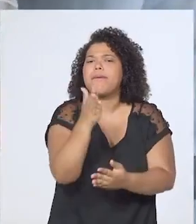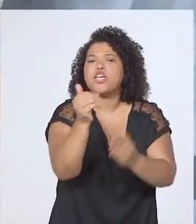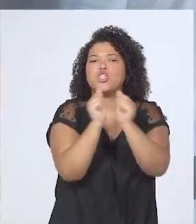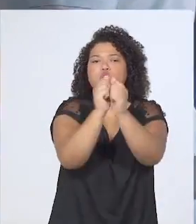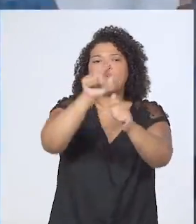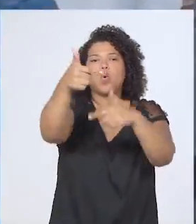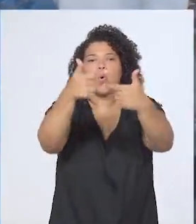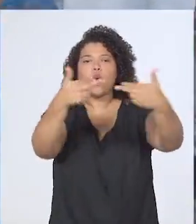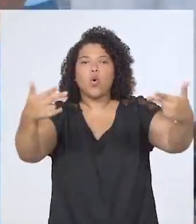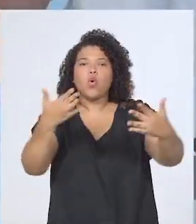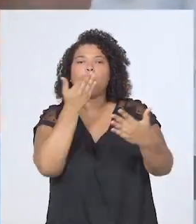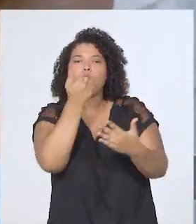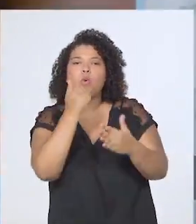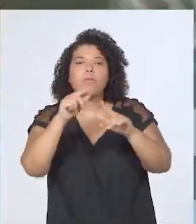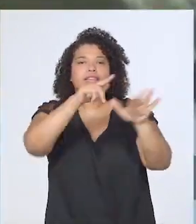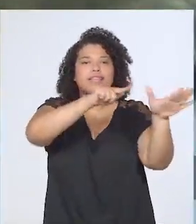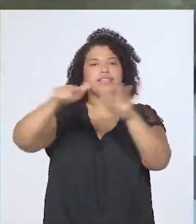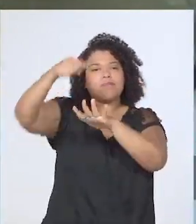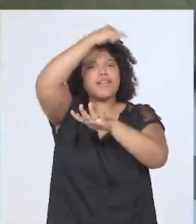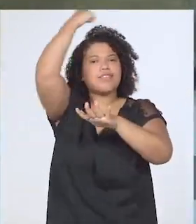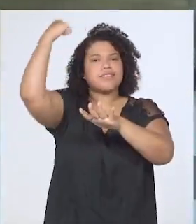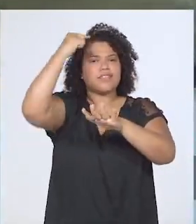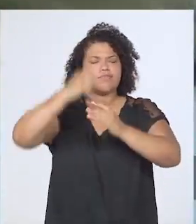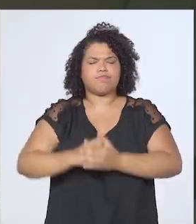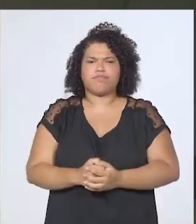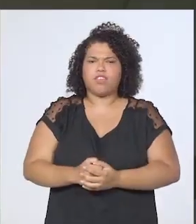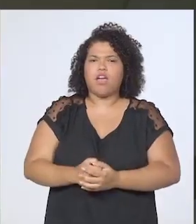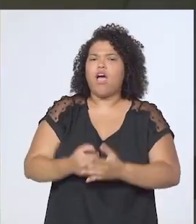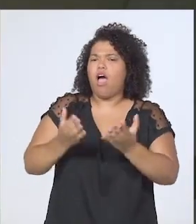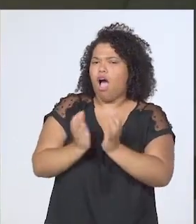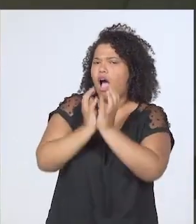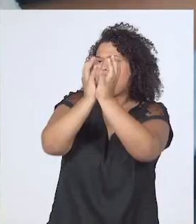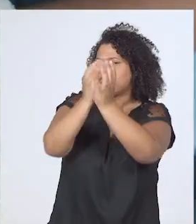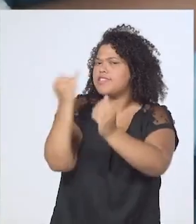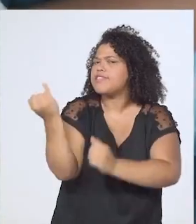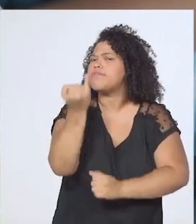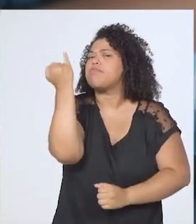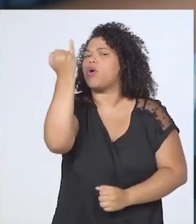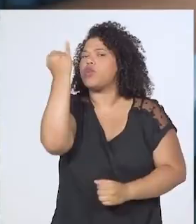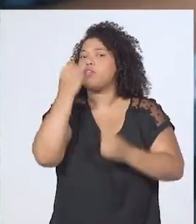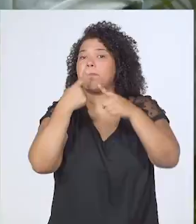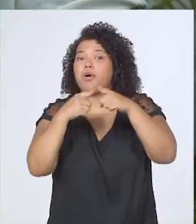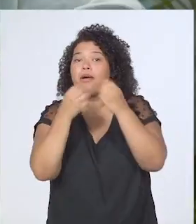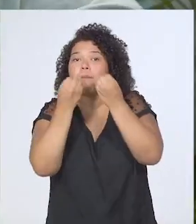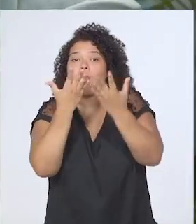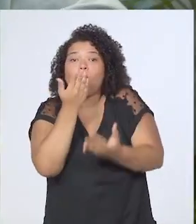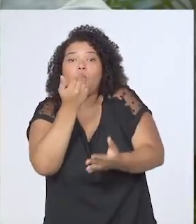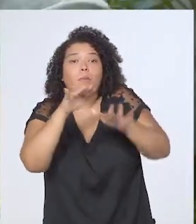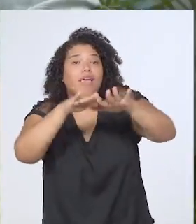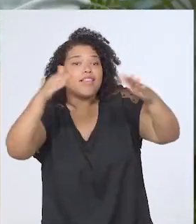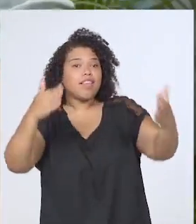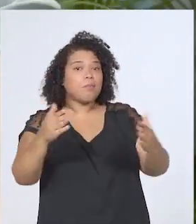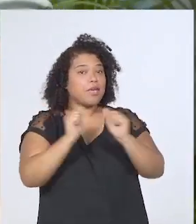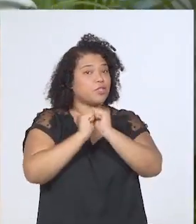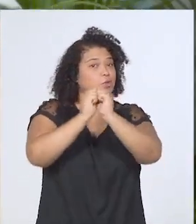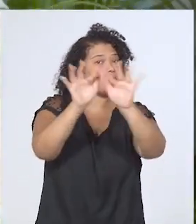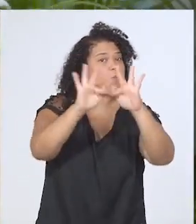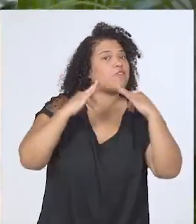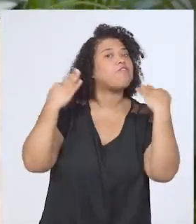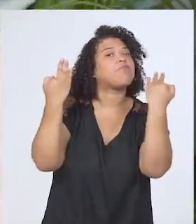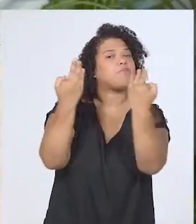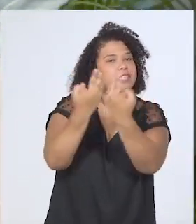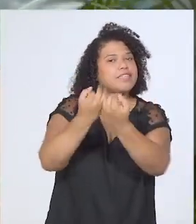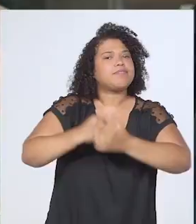peixe, com os principais acompanhamentos no kit Semana Santa. O kit pra mim é importante, né? Porque é muito bom a botar a comida na mesa, estar